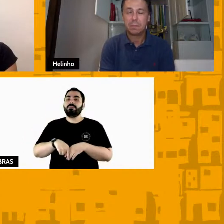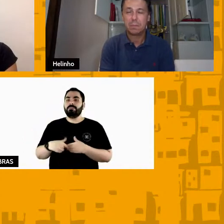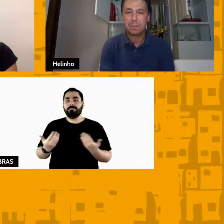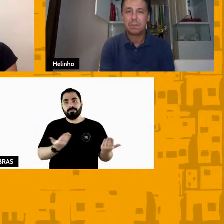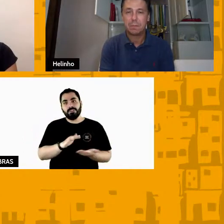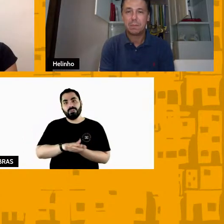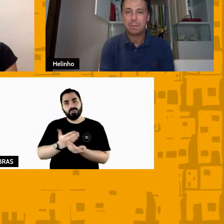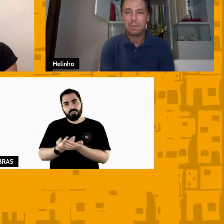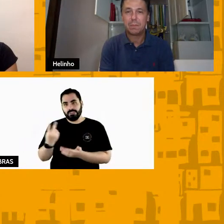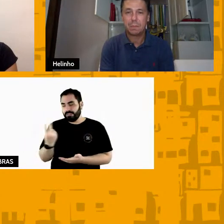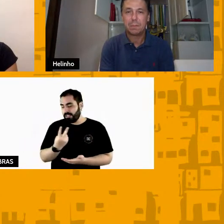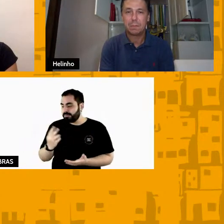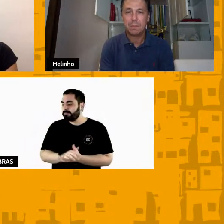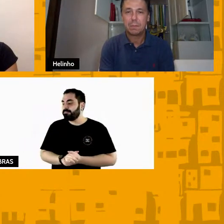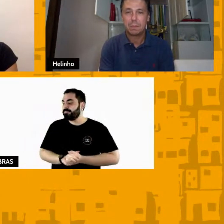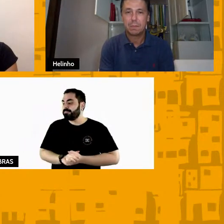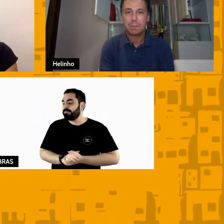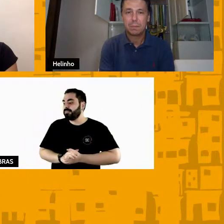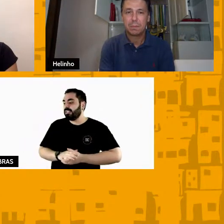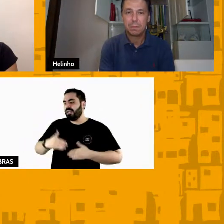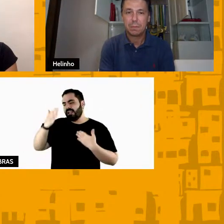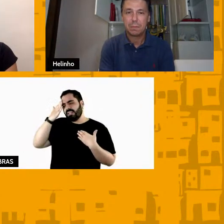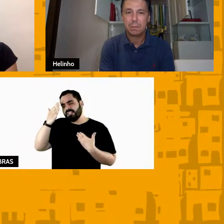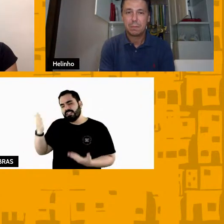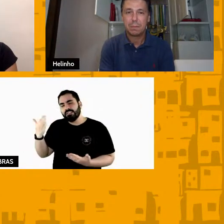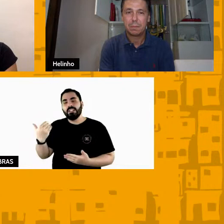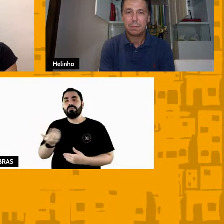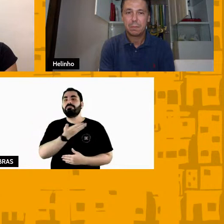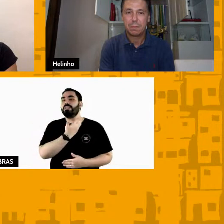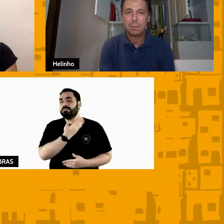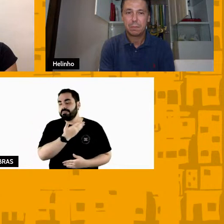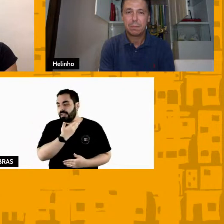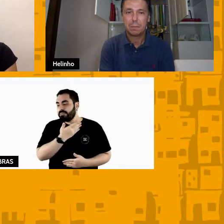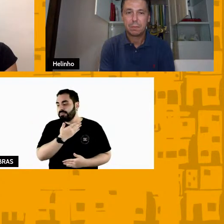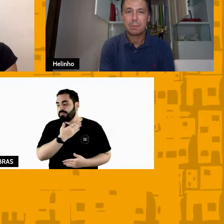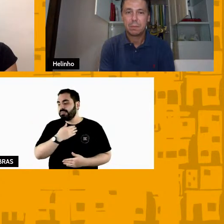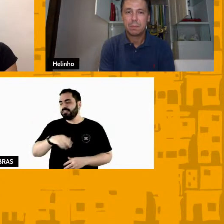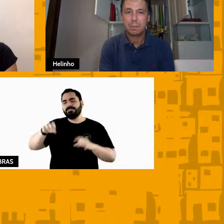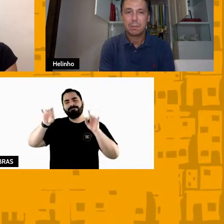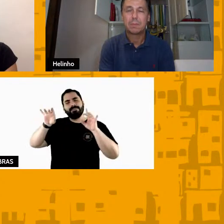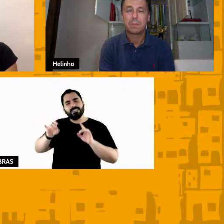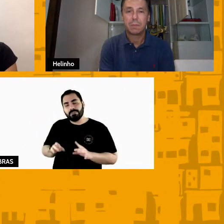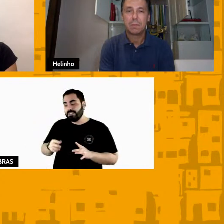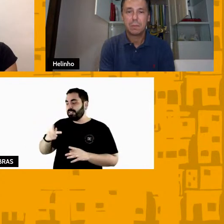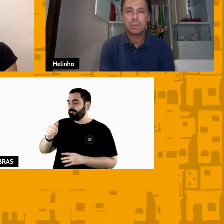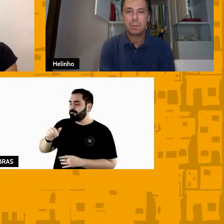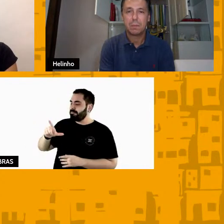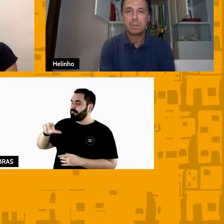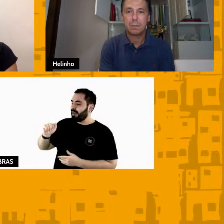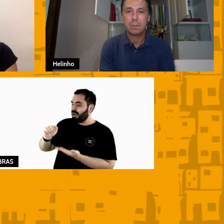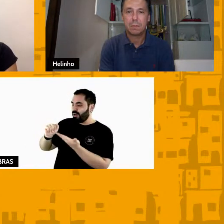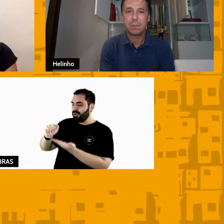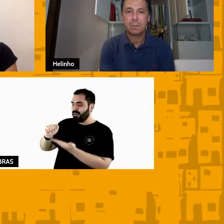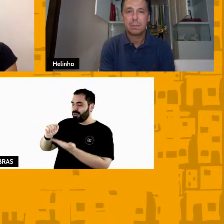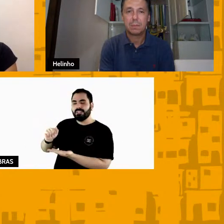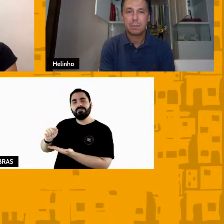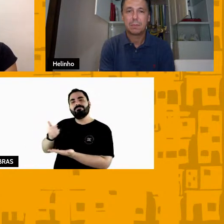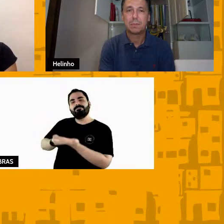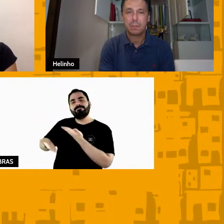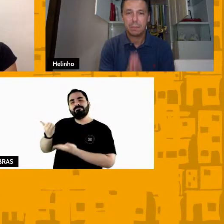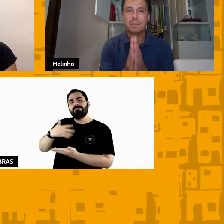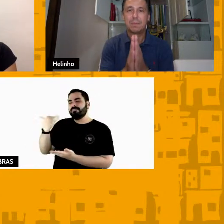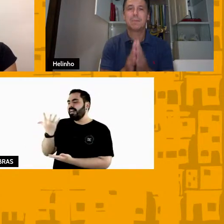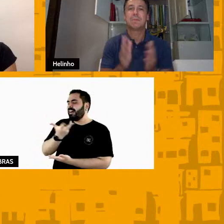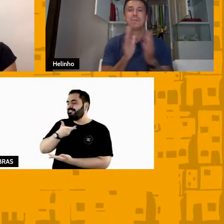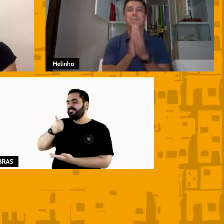esse bate-papo agradecer especialmente a Paula por essa mediação maravilhosa encantou todo mundo